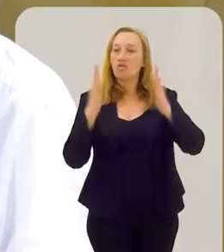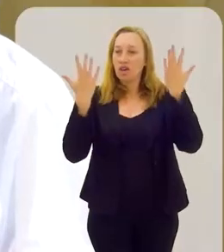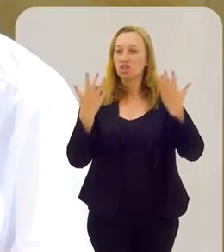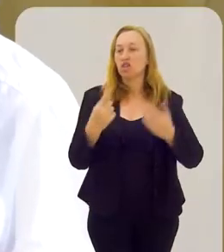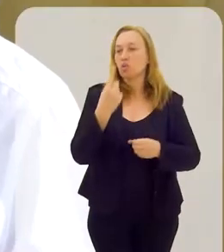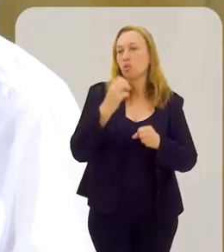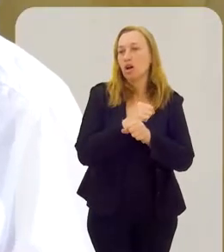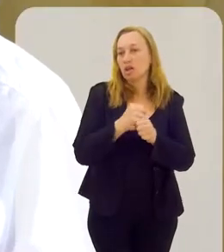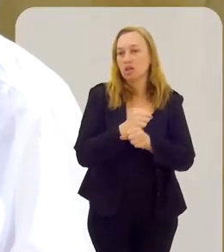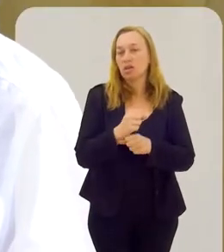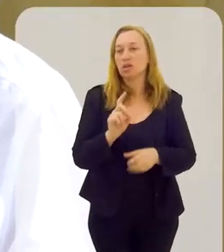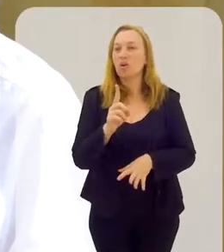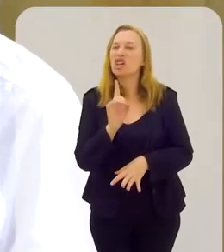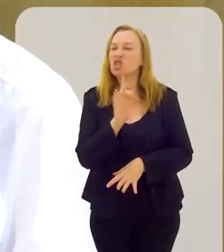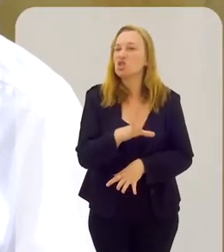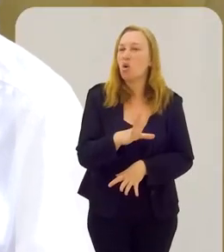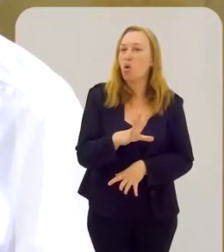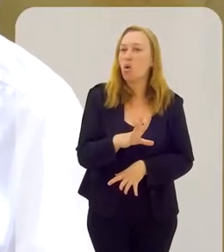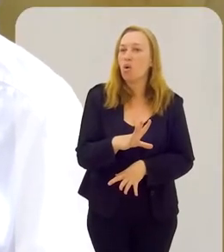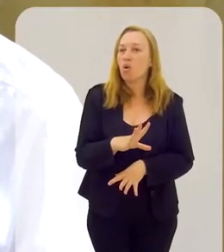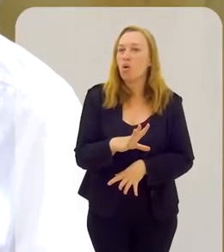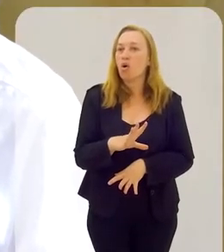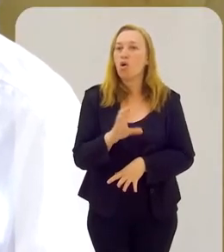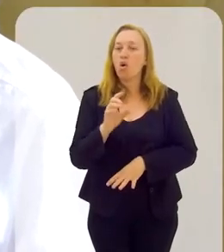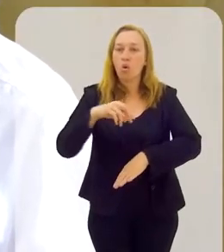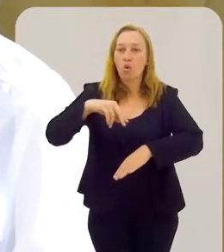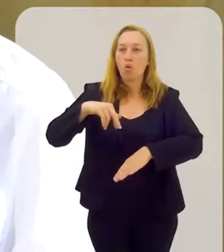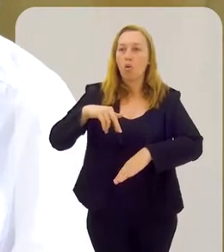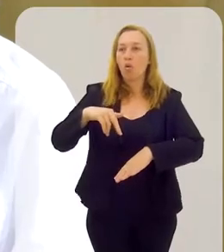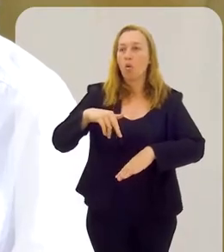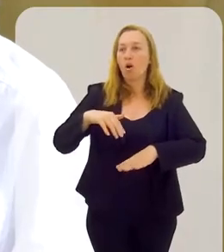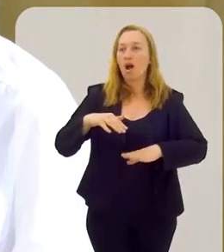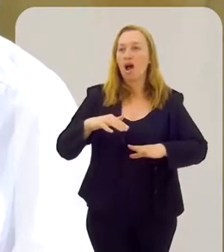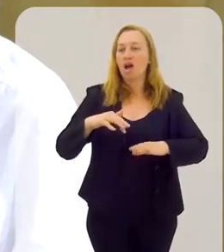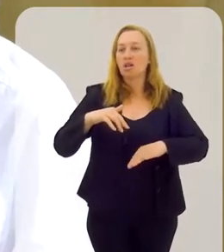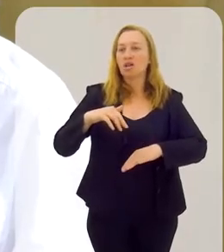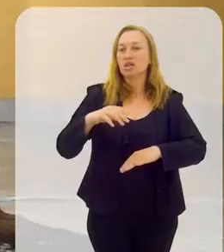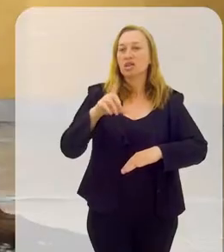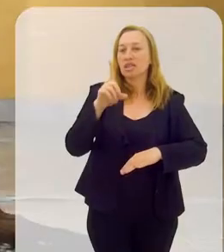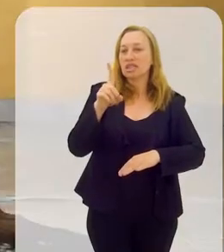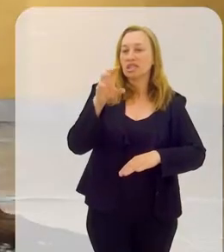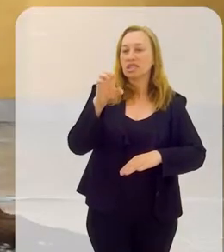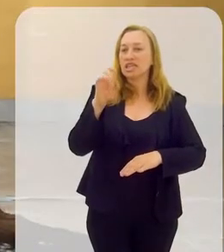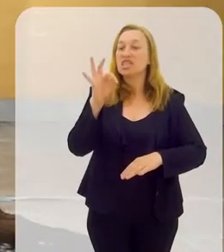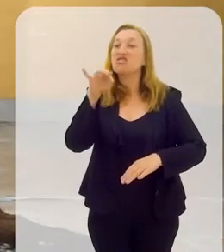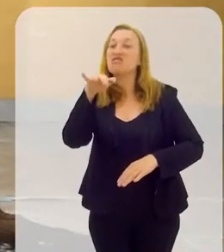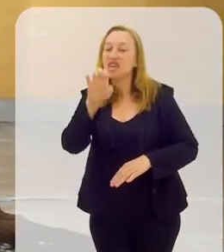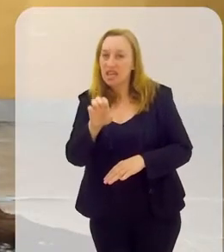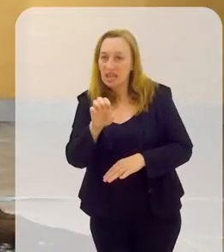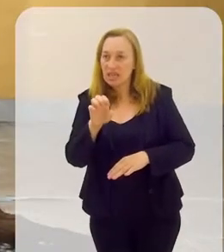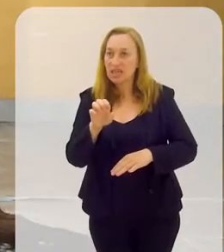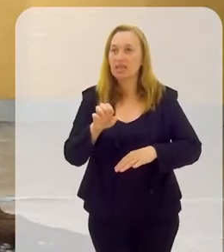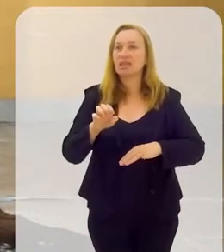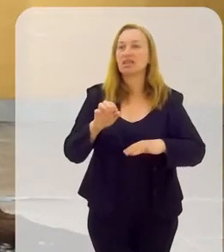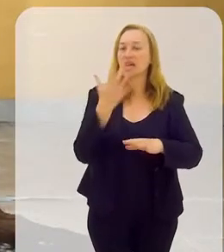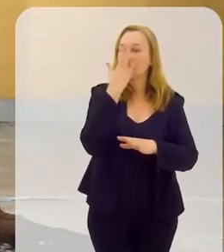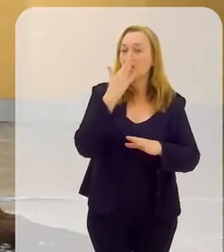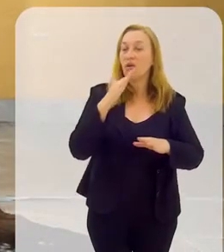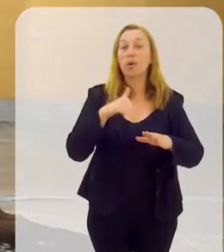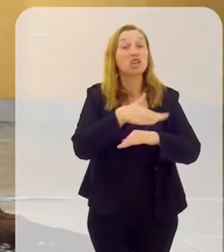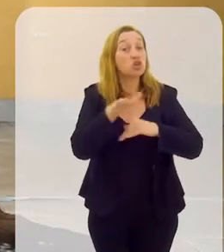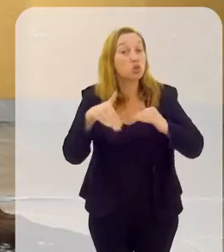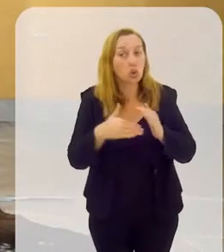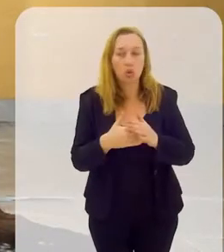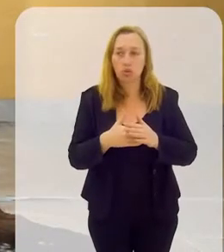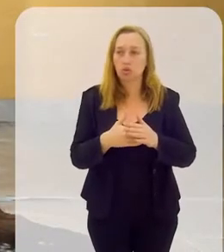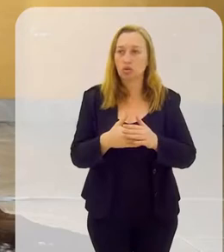sem ir a carnaval. Não é só apenas o desfile de carnaval. É o carnaval em si. Como um